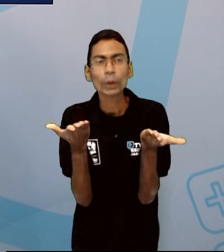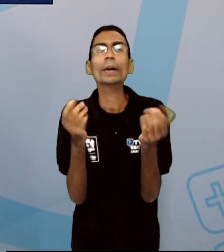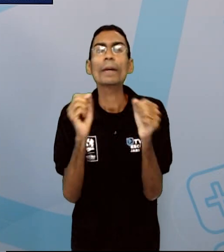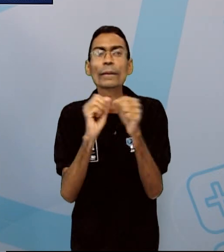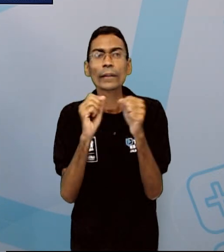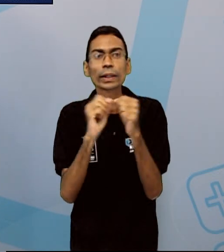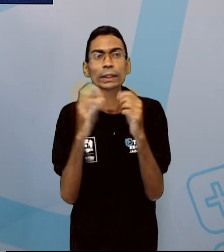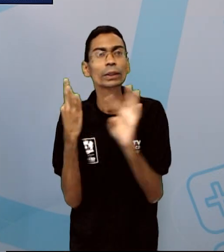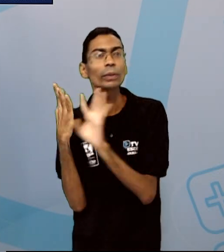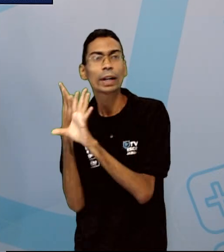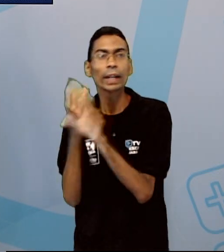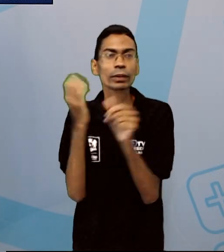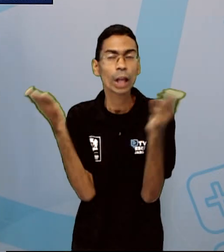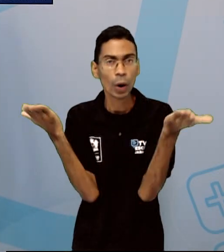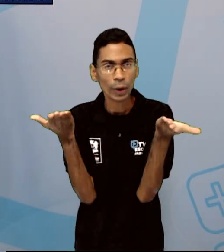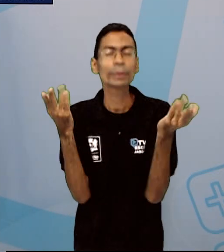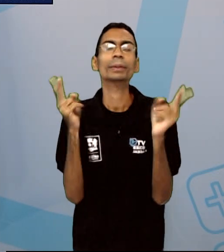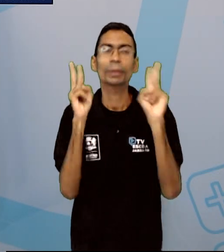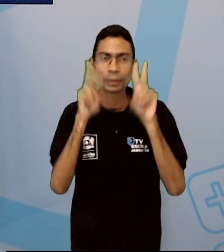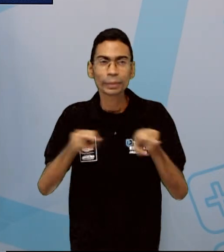uma revisão. Se liga aí.